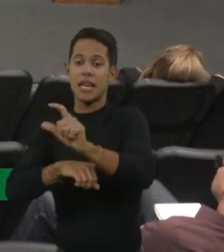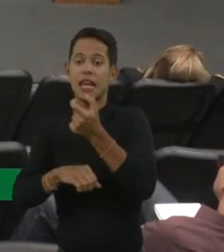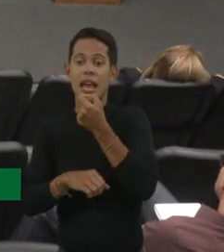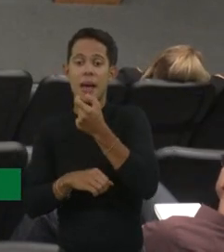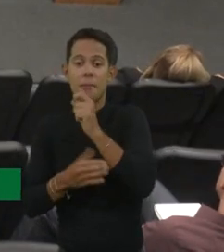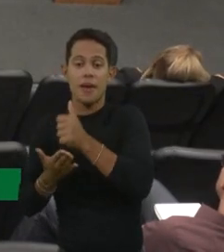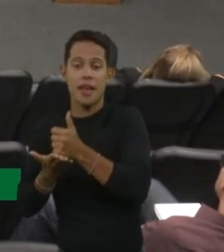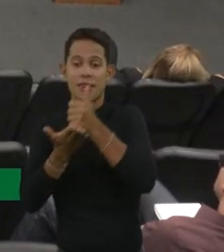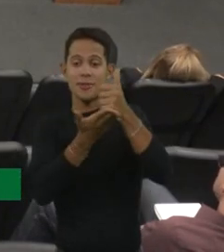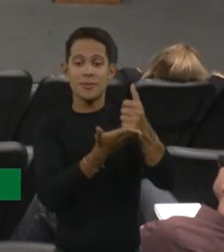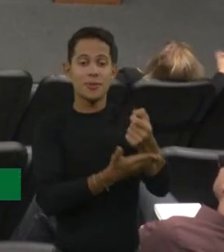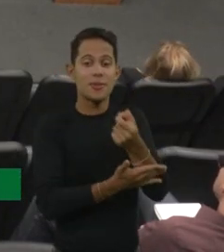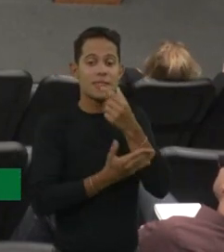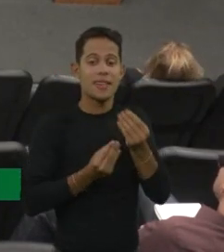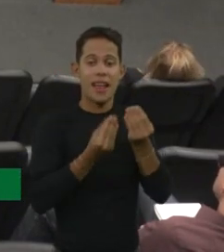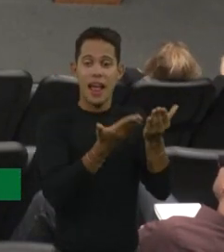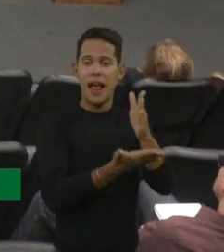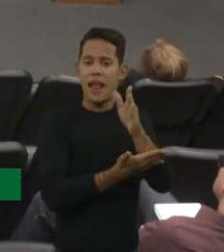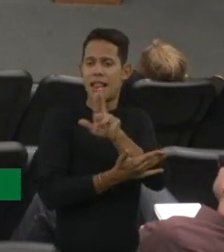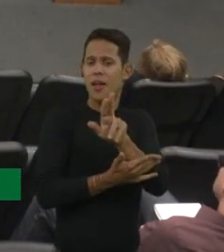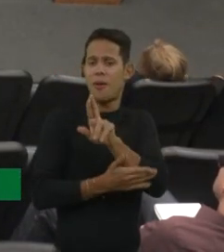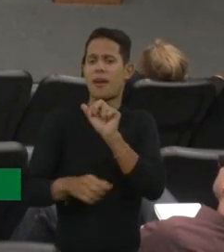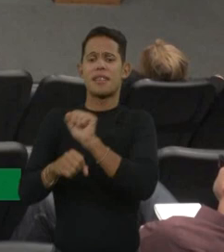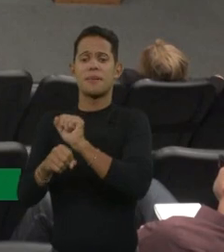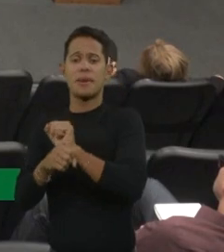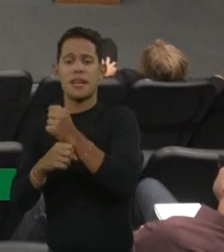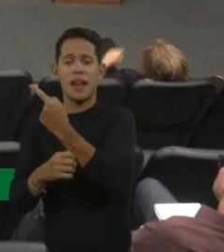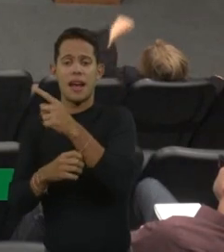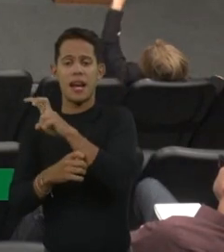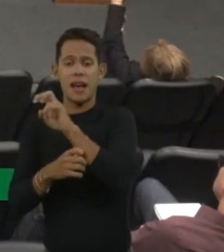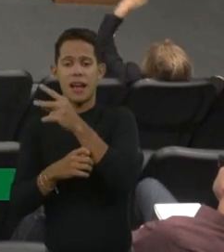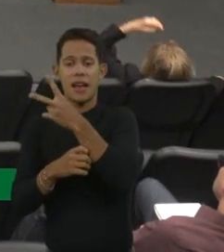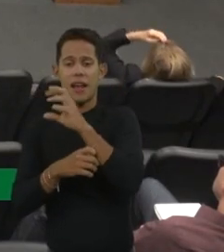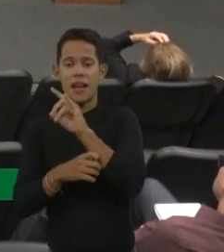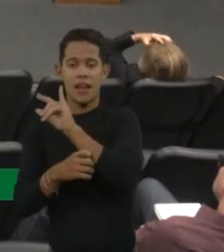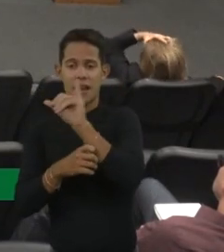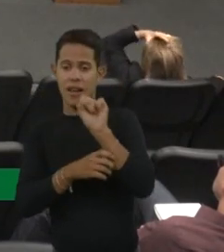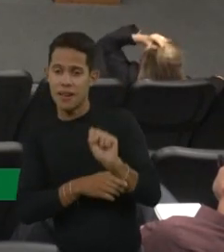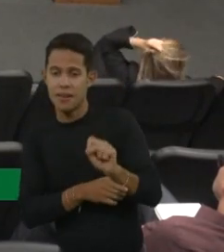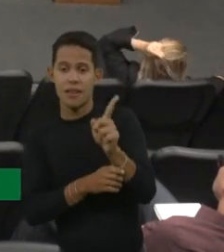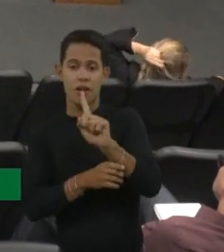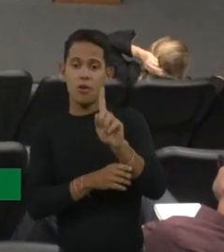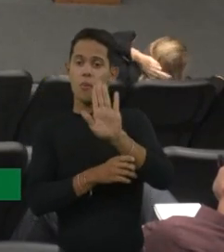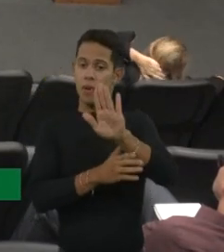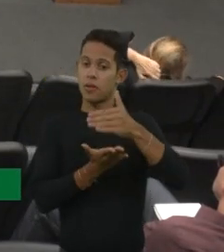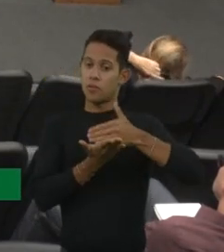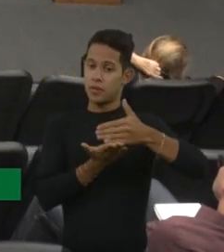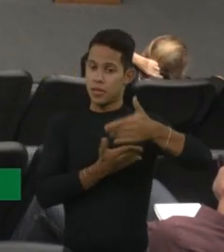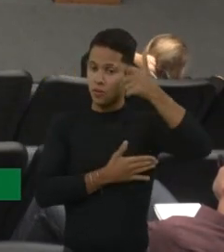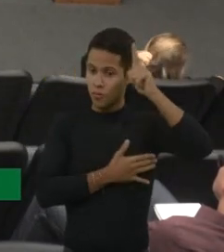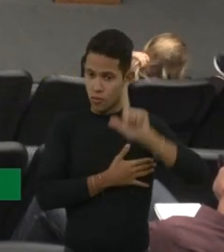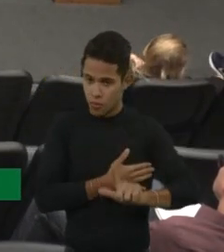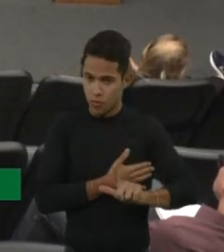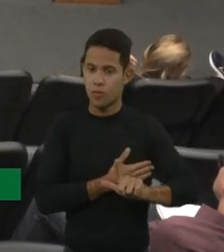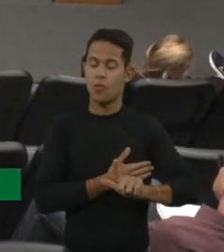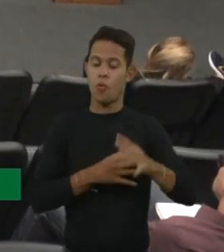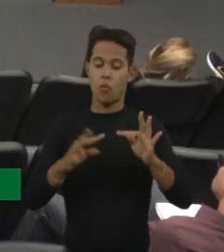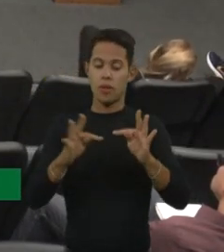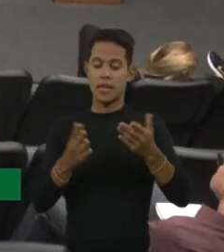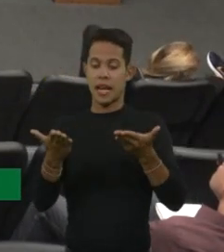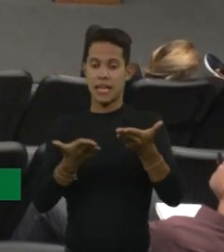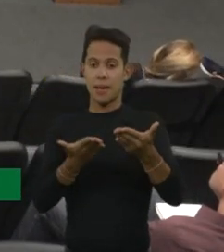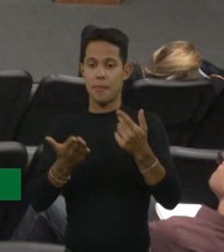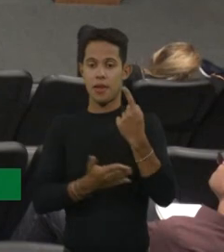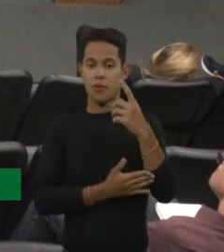Mas, assim, com toda essa mobilização, a gente conseguiu que ela iniciasse o tratamento com 19 dias, então, completamente assintomática,